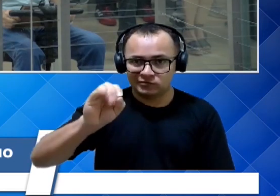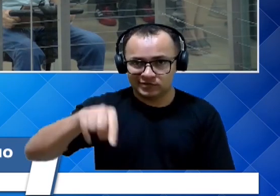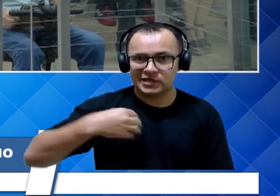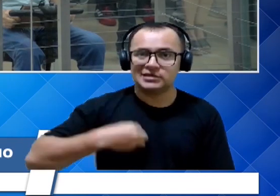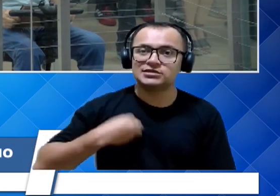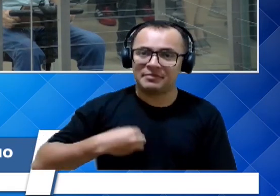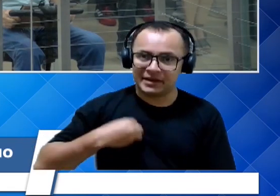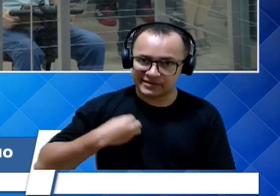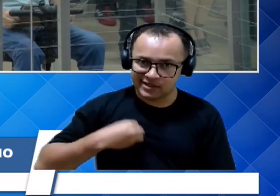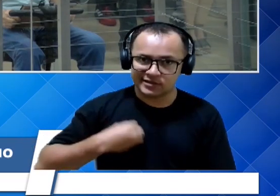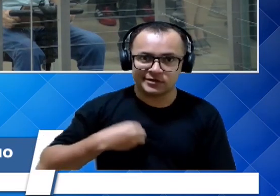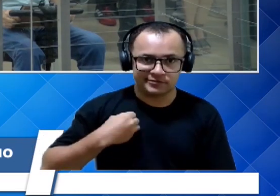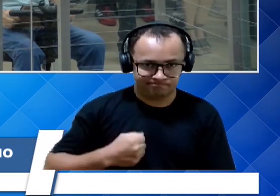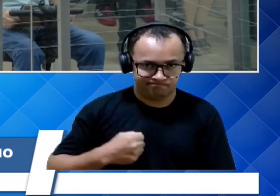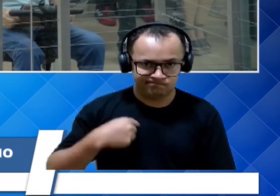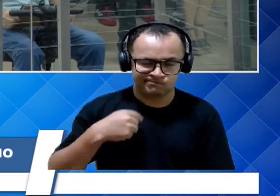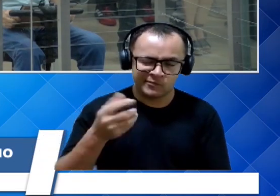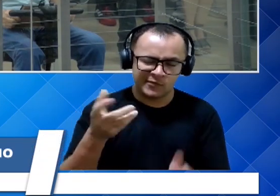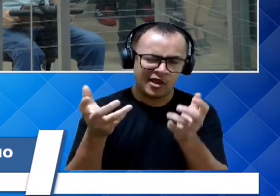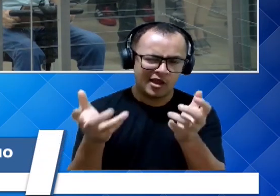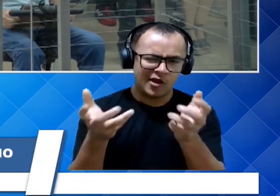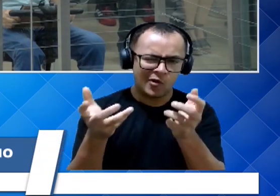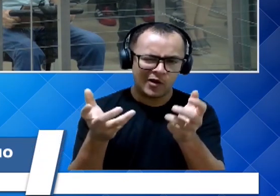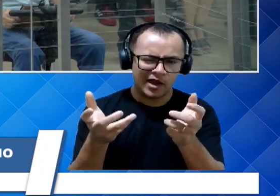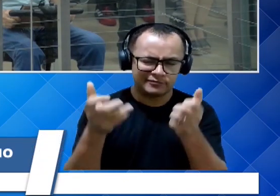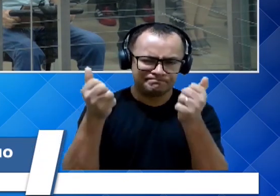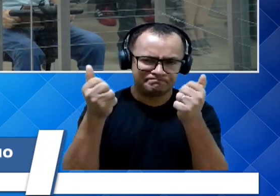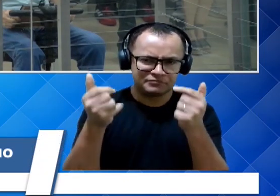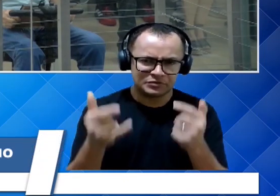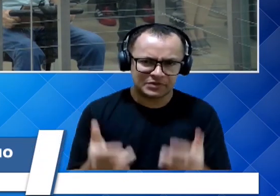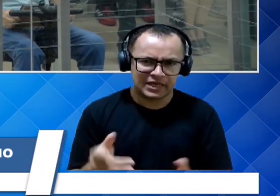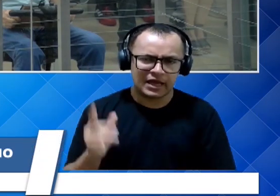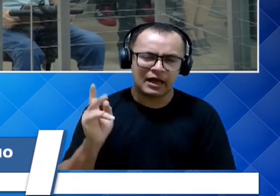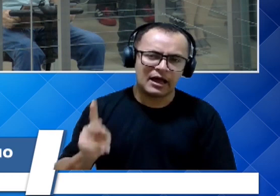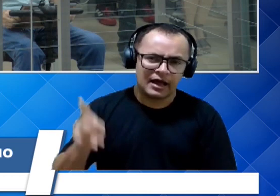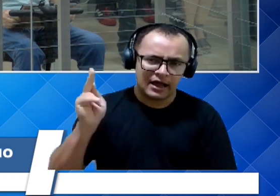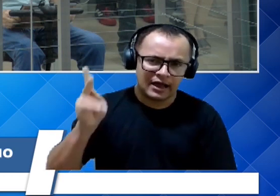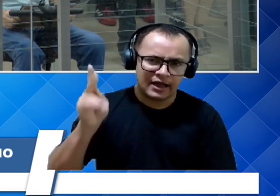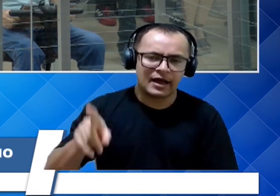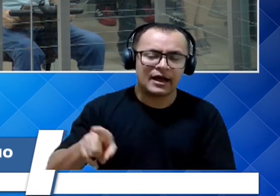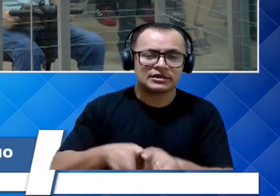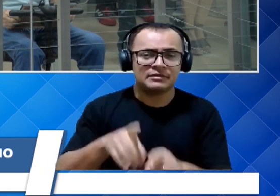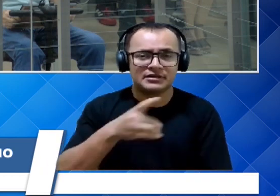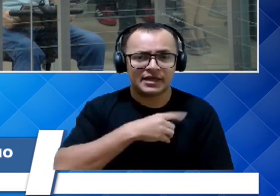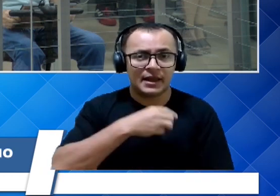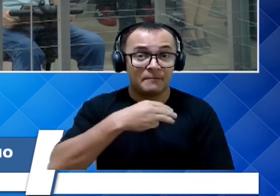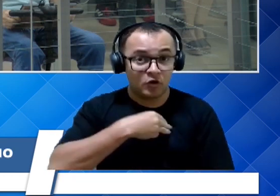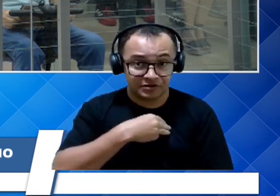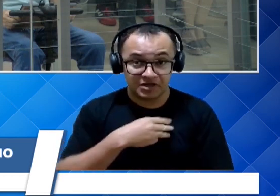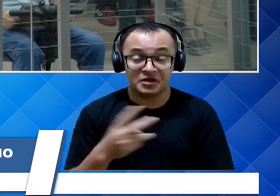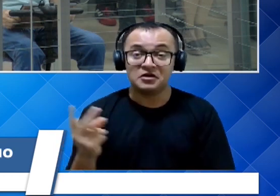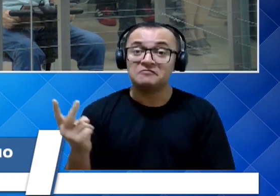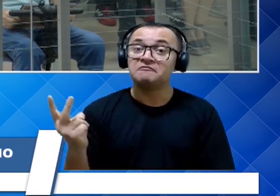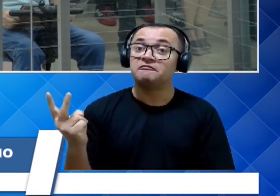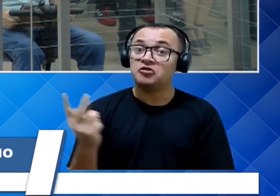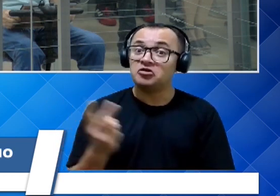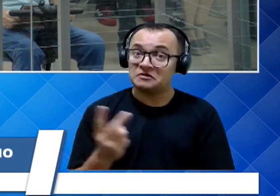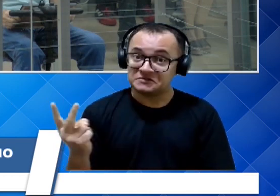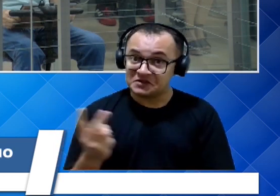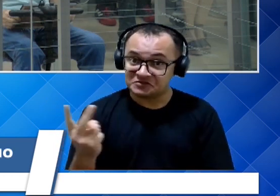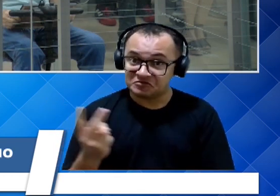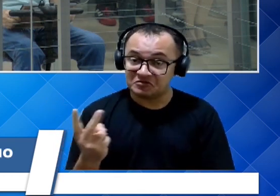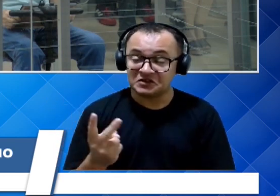Eu quero dizer, Cacá e Della Mota, a gente está no